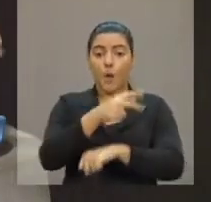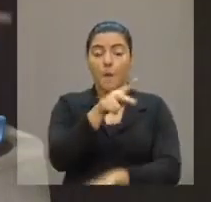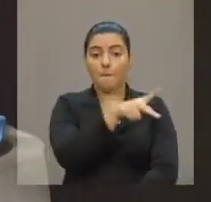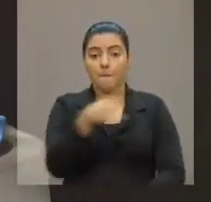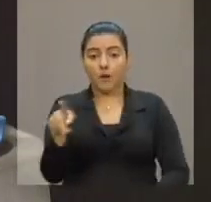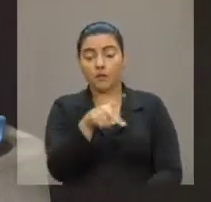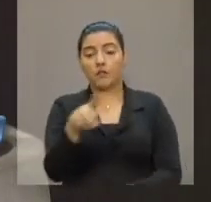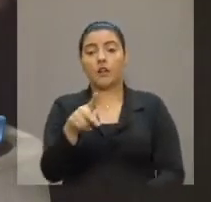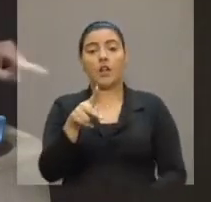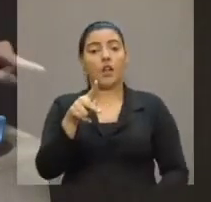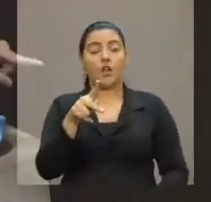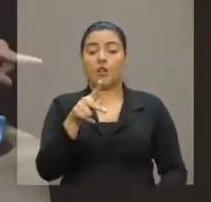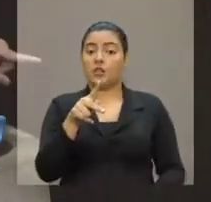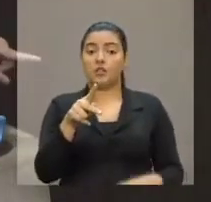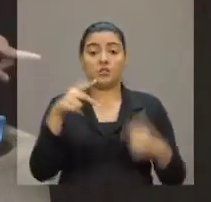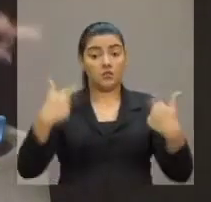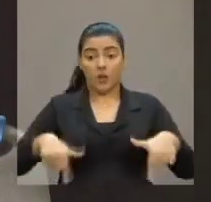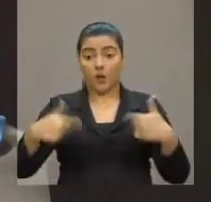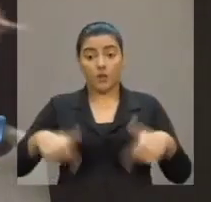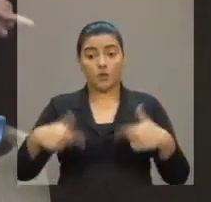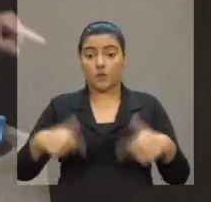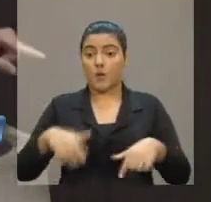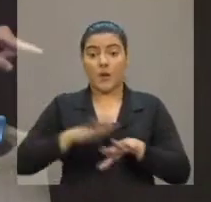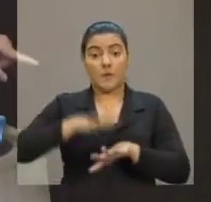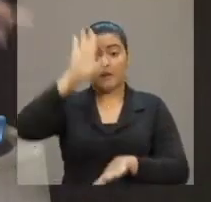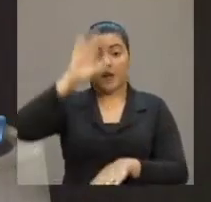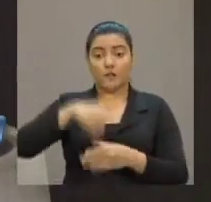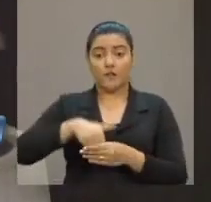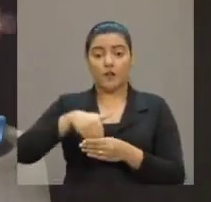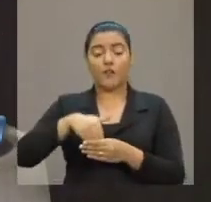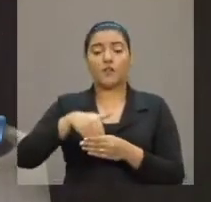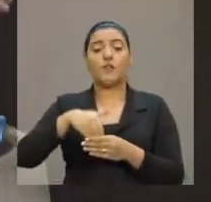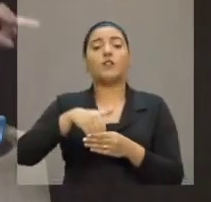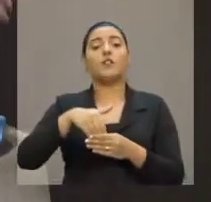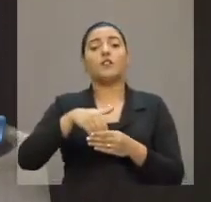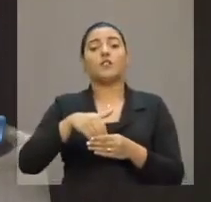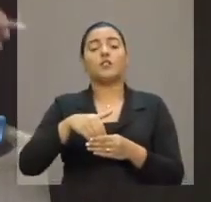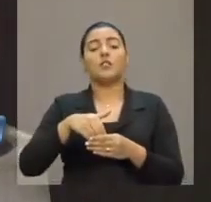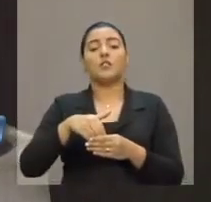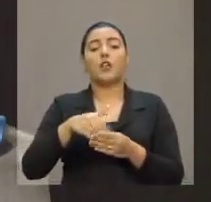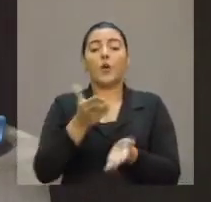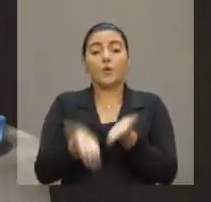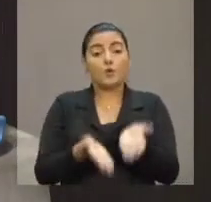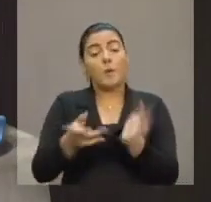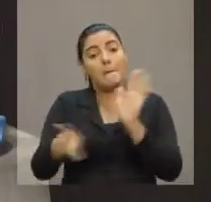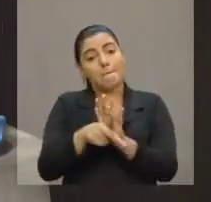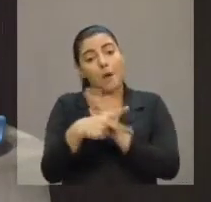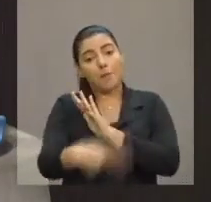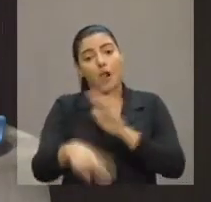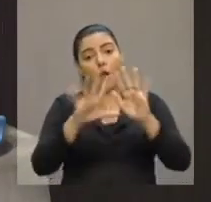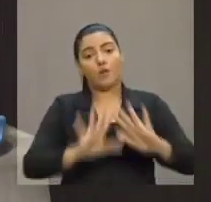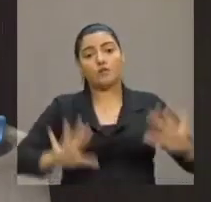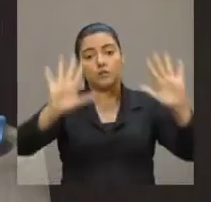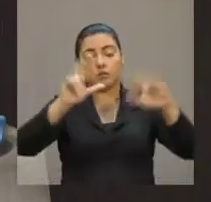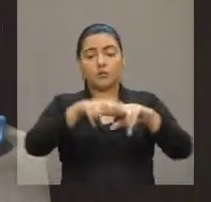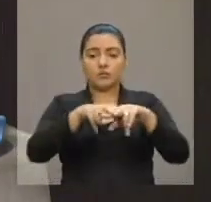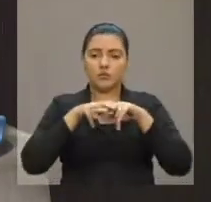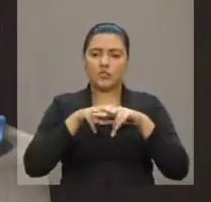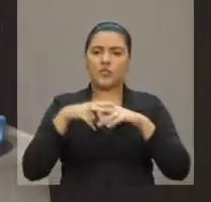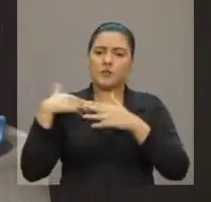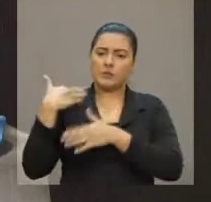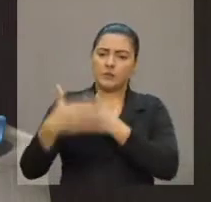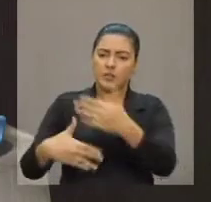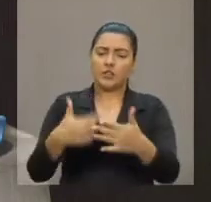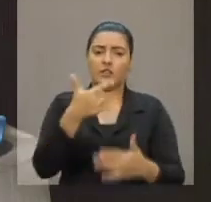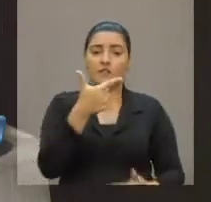professor que não foi o mais votado nas instâncias de consulta daquela universidade. Passados